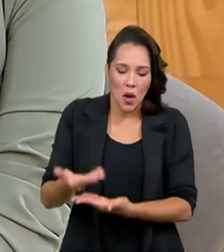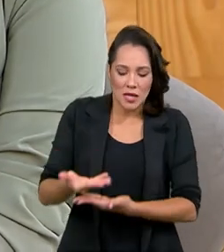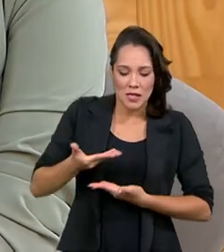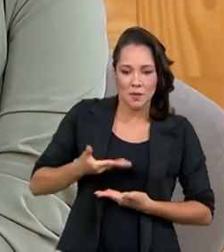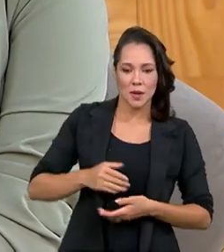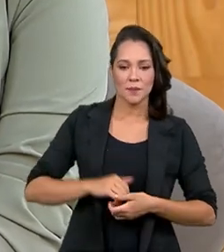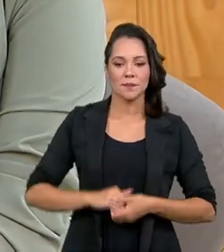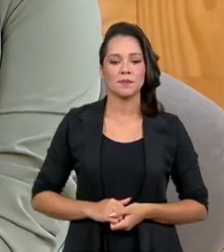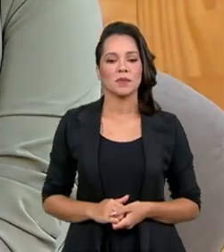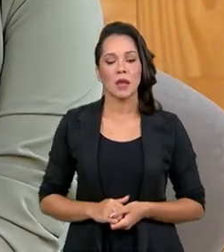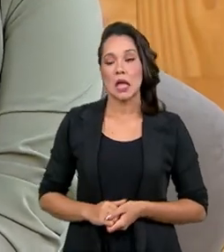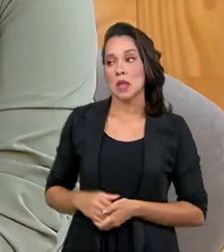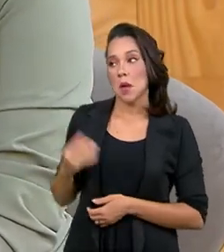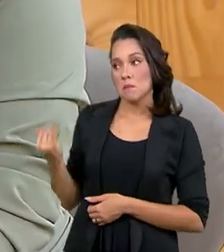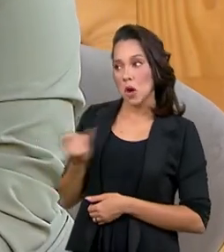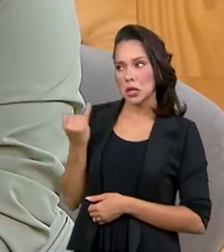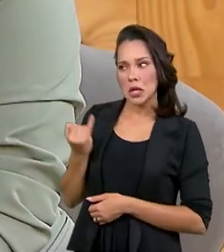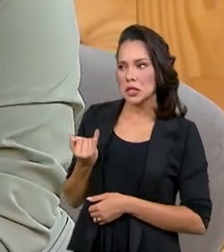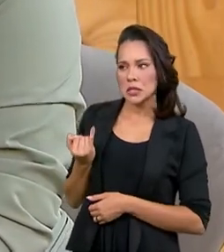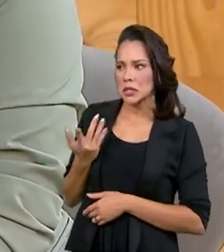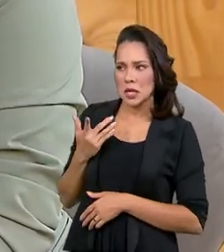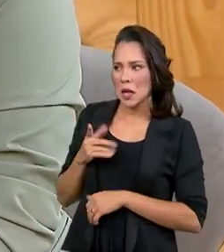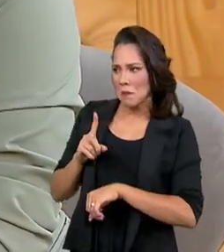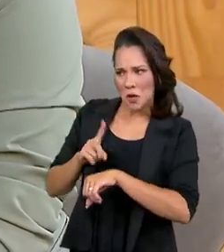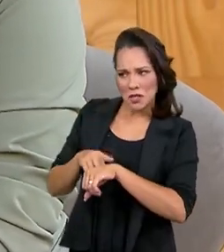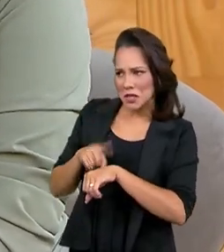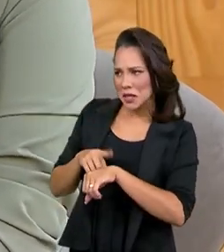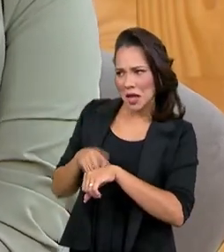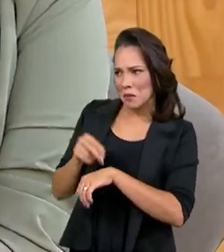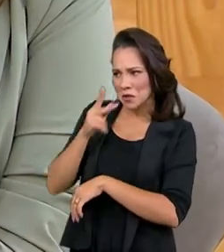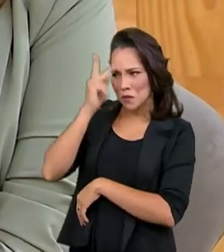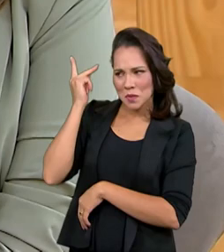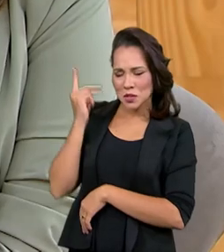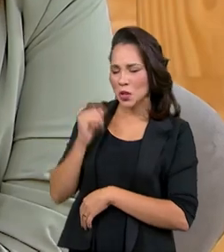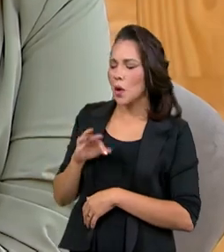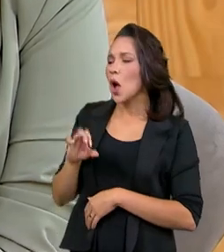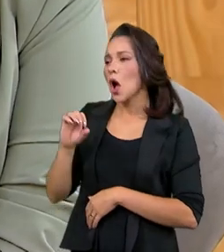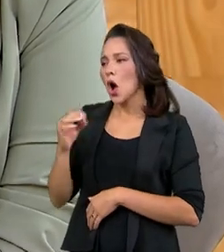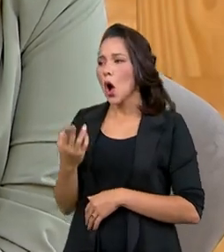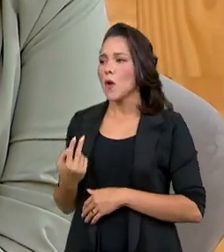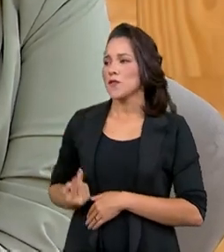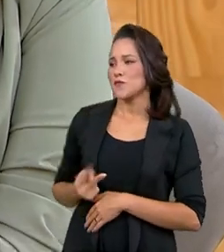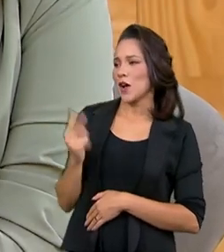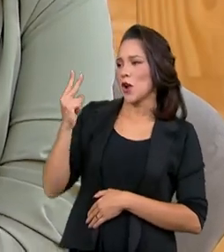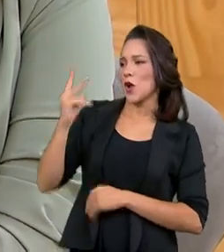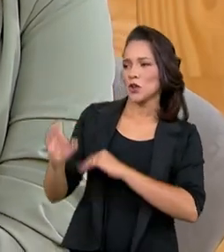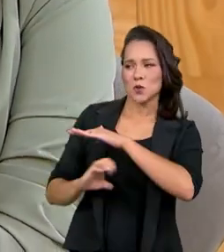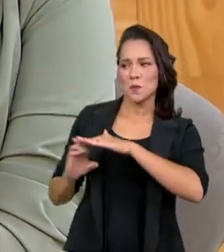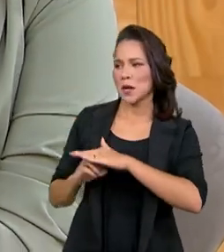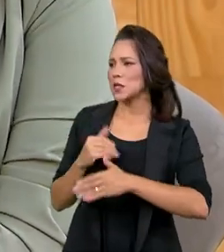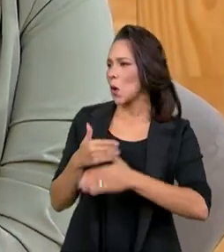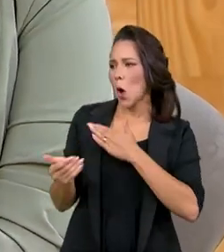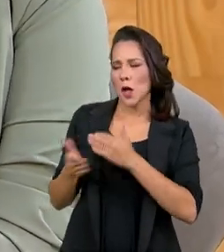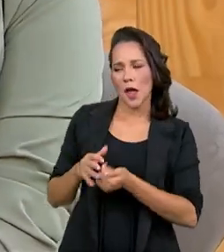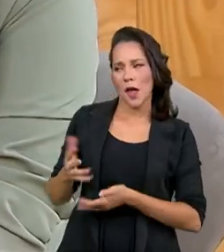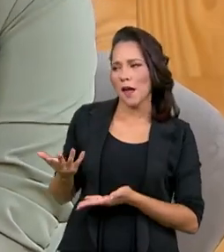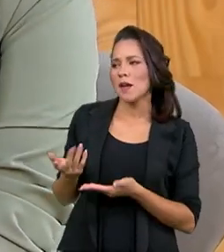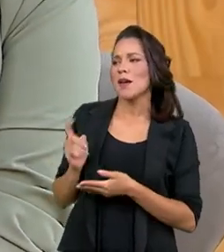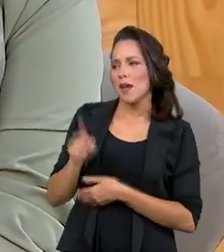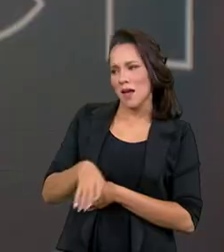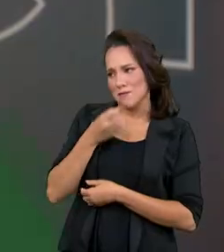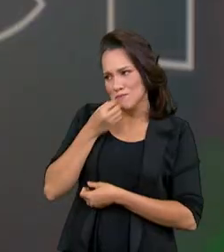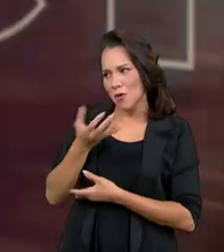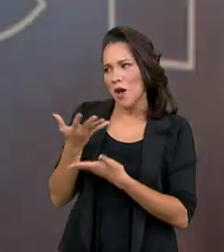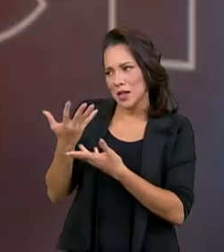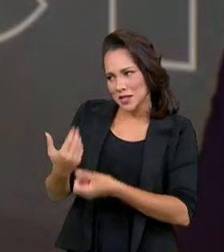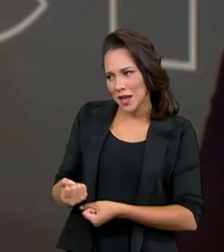que seja a mínima doação de tempo de uma pessoa física ou a máxima doação em valores de uma empresa, todas elas são bem